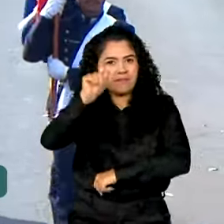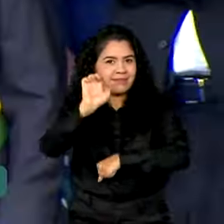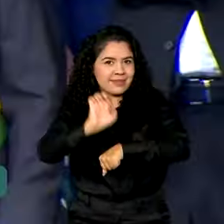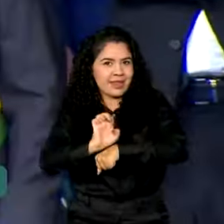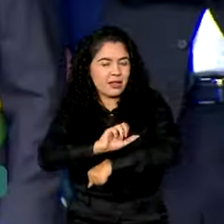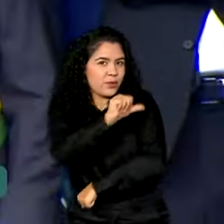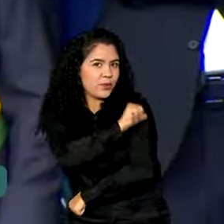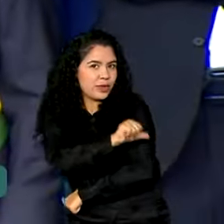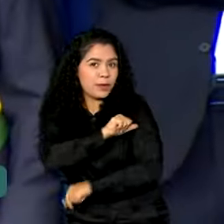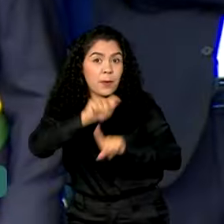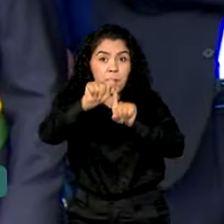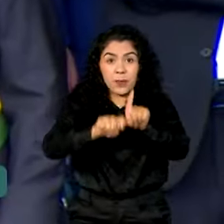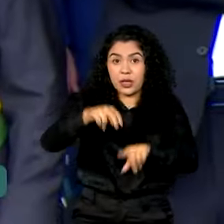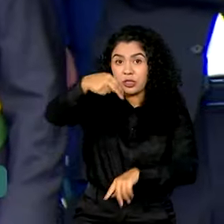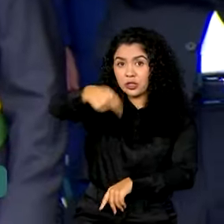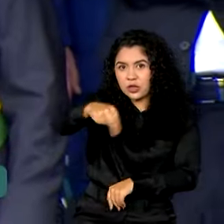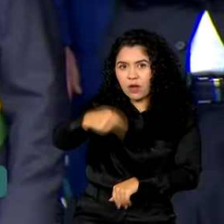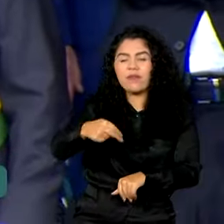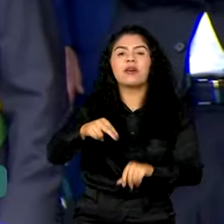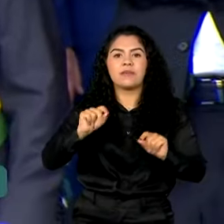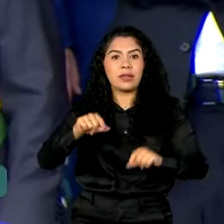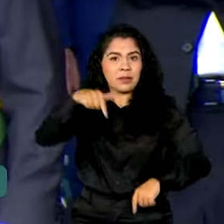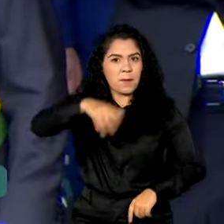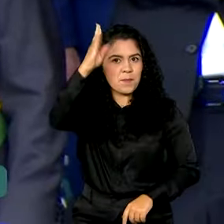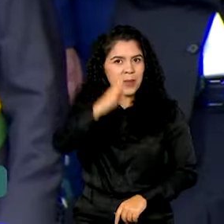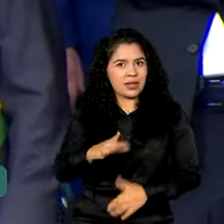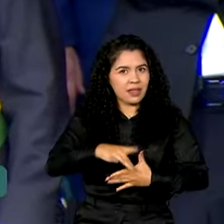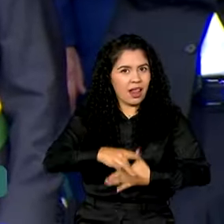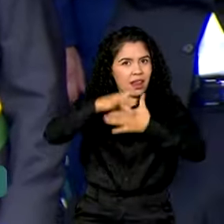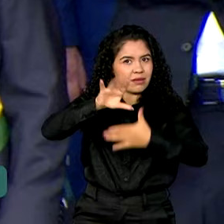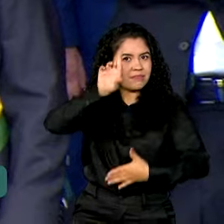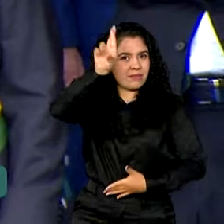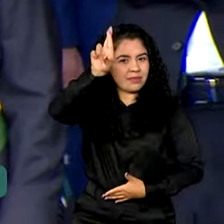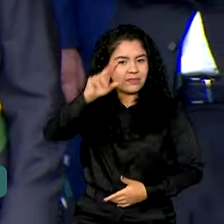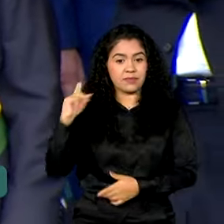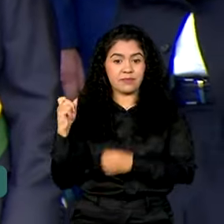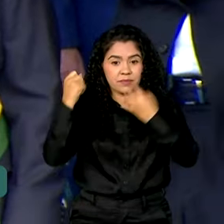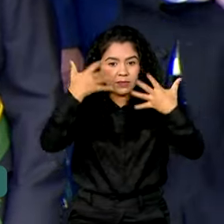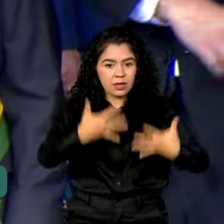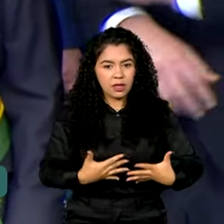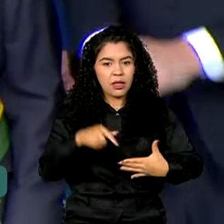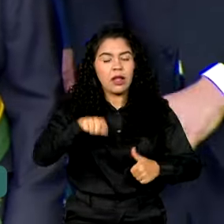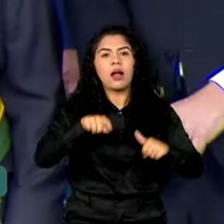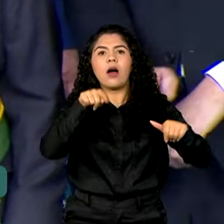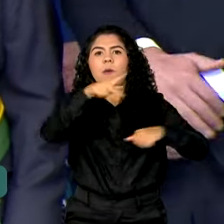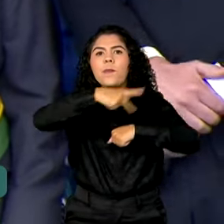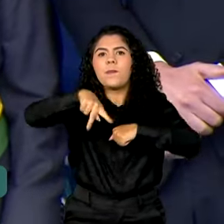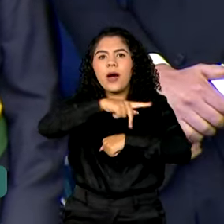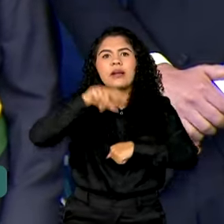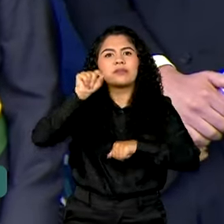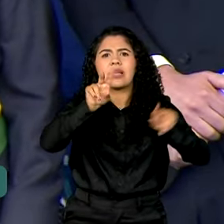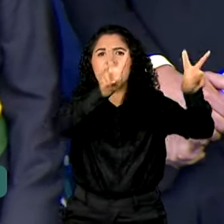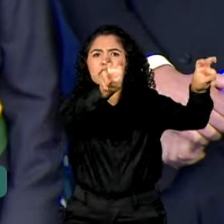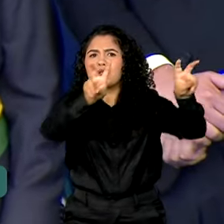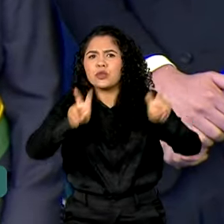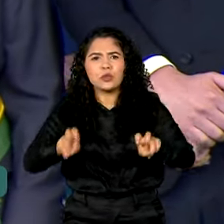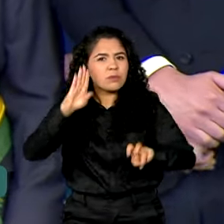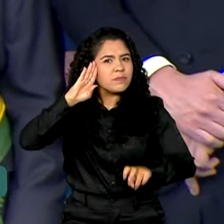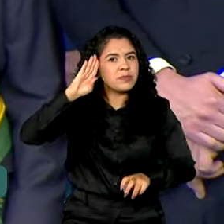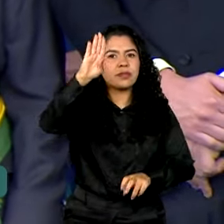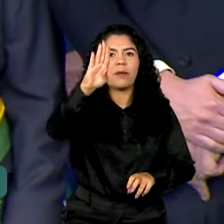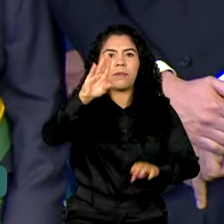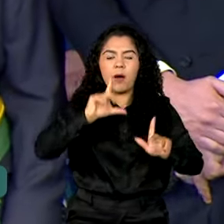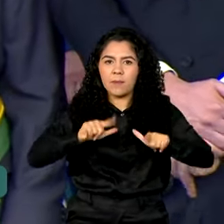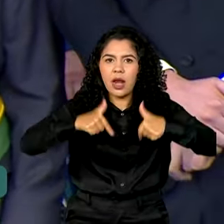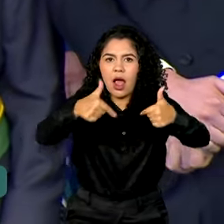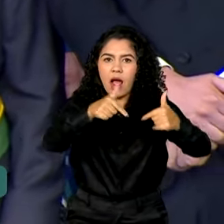Janeiro, sob a presidência inédita do Brasil. O país tem colocado em pauta assuntos prioritários para as nações do